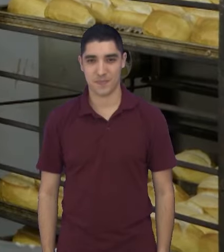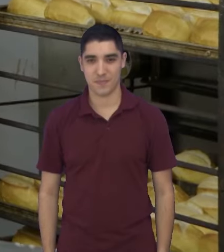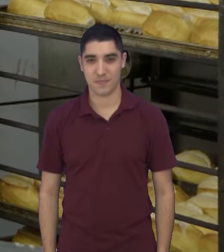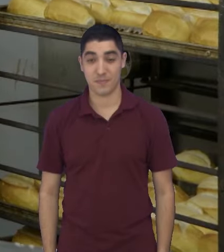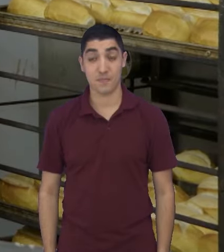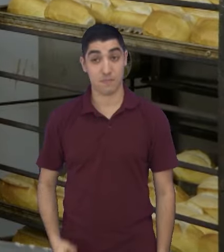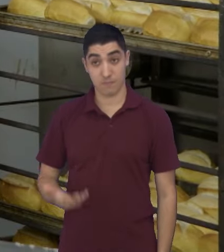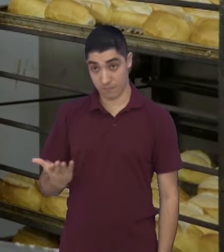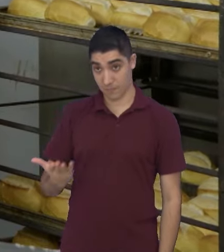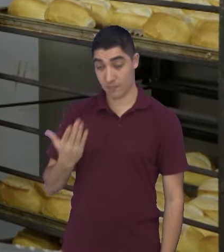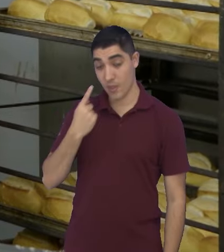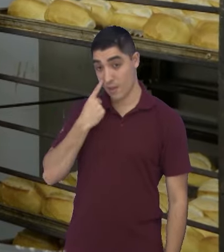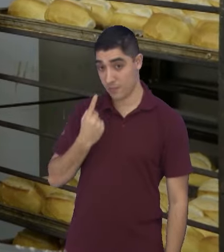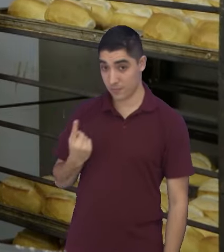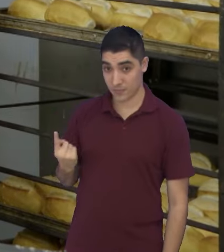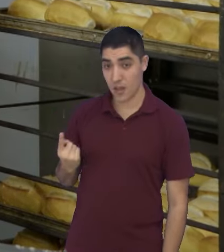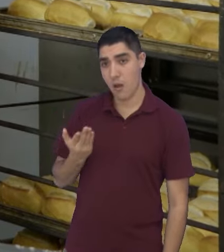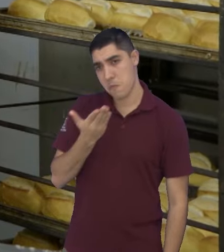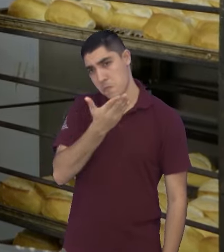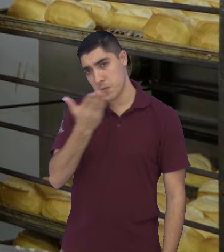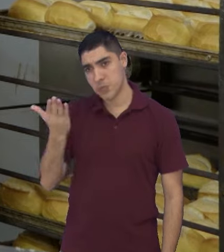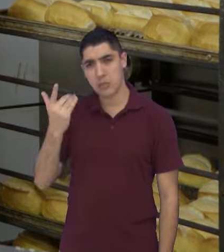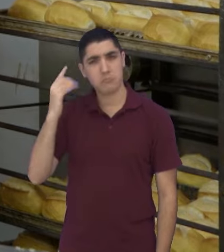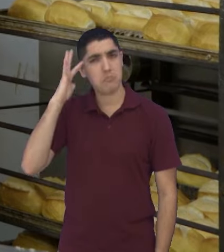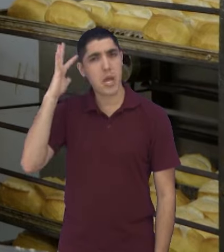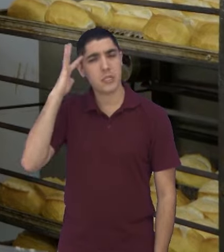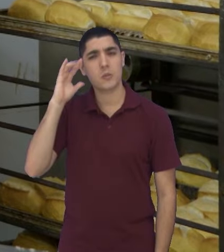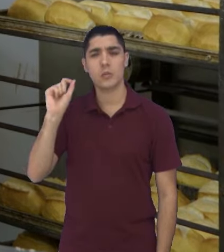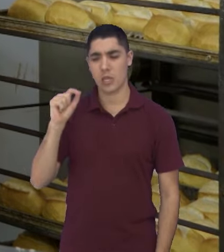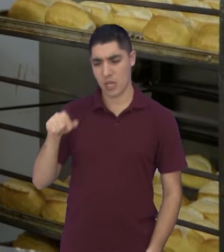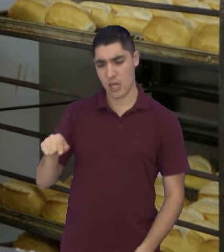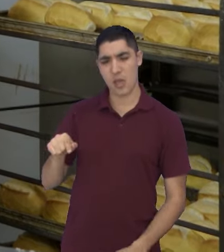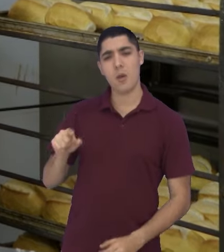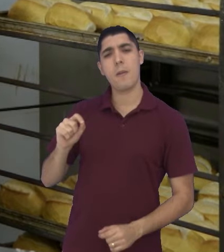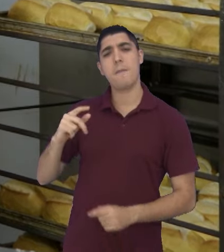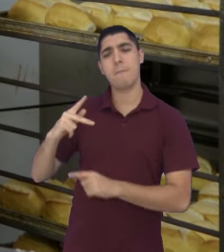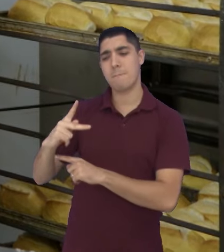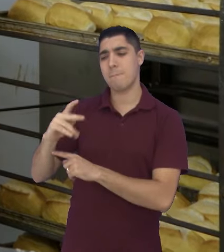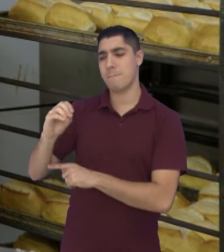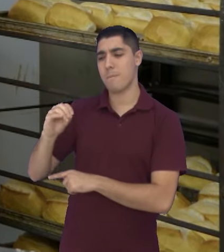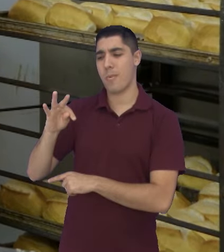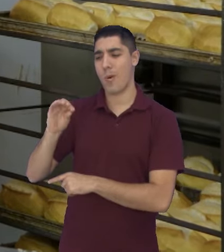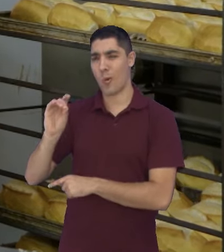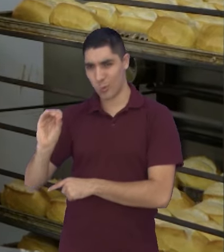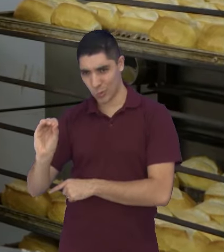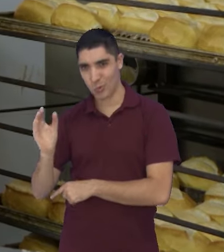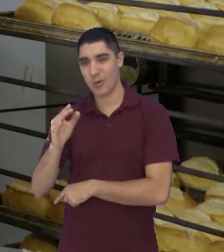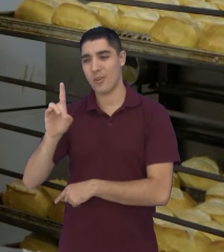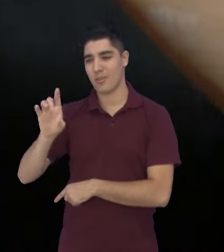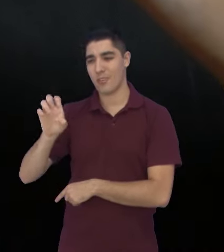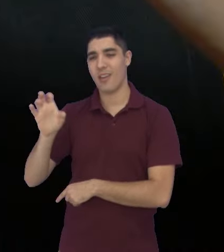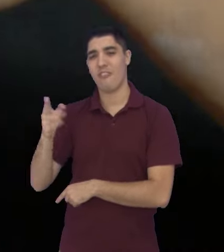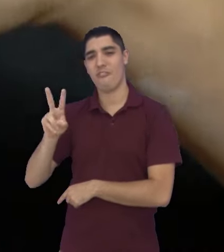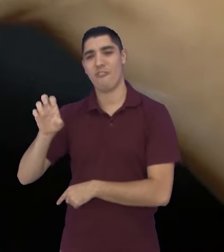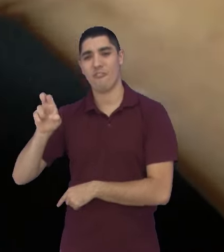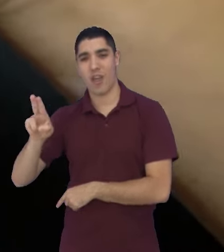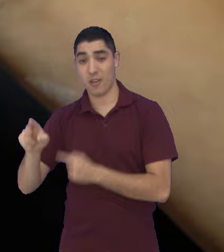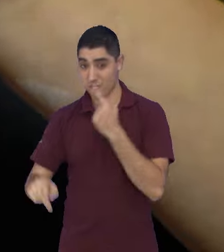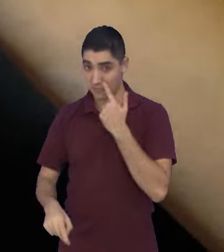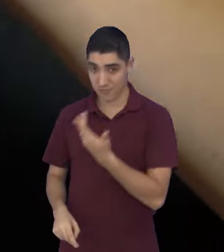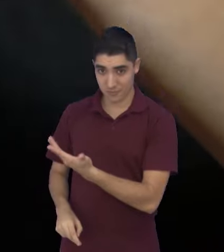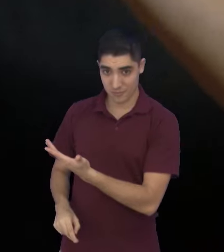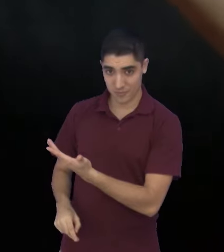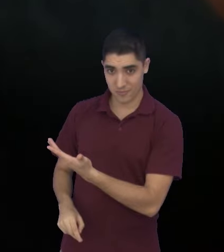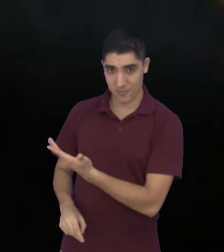Bom, Fernanda, você e quem está em casa deve estar se perguntando o que é o ponto de véu, a gente vai ver agora esse ponto, se é que chegou. Esse é o